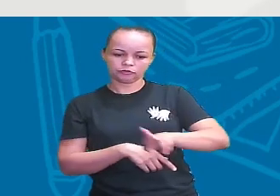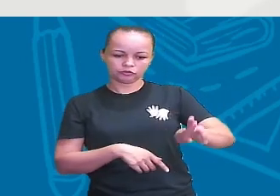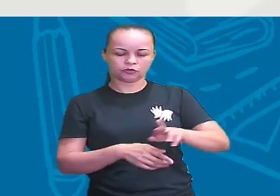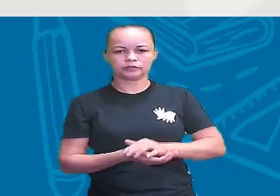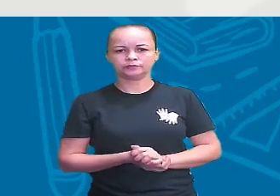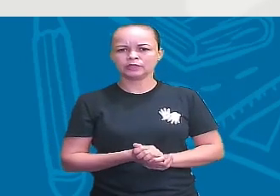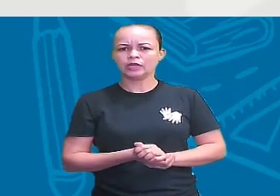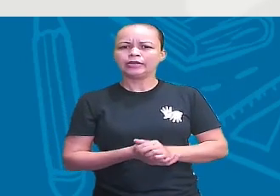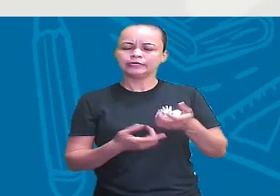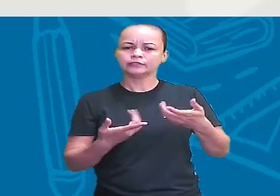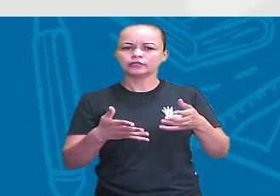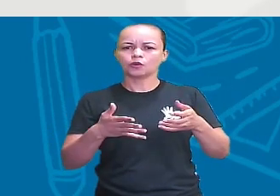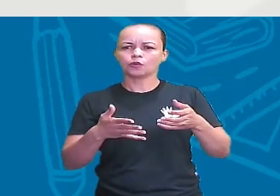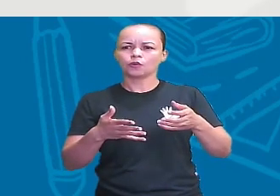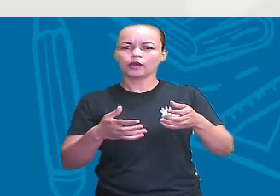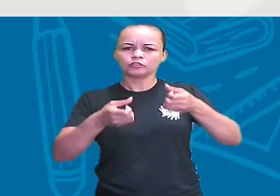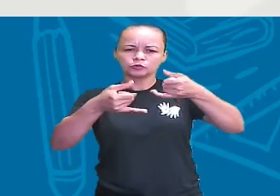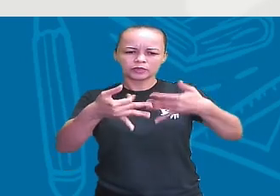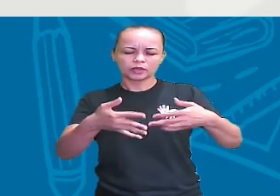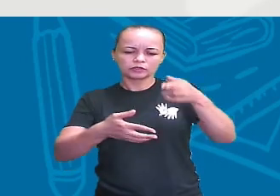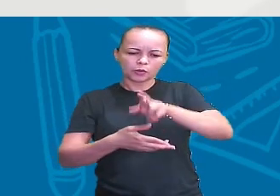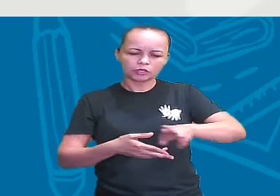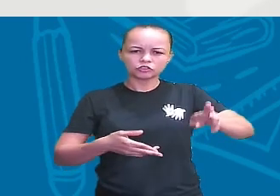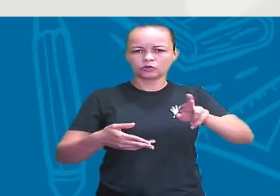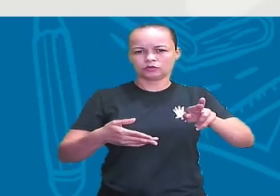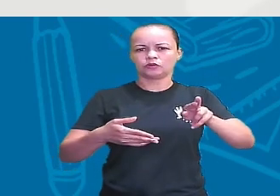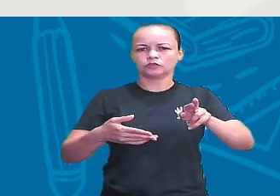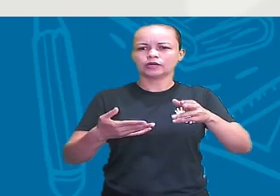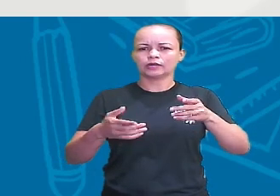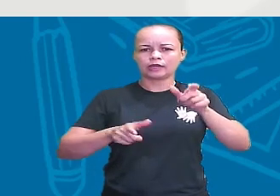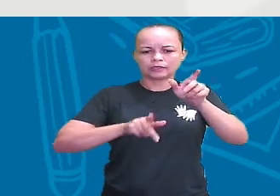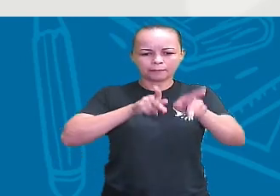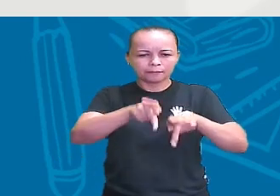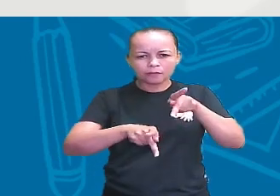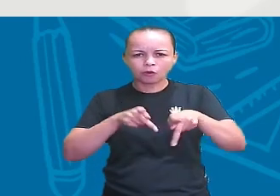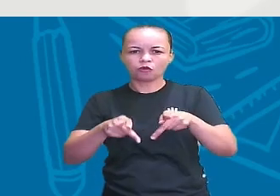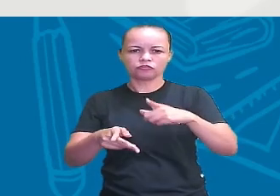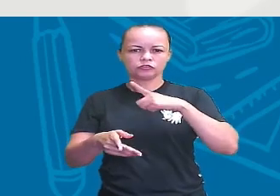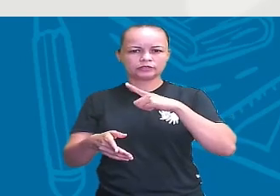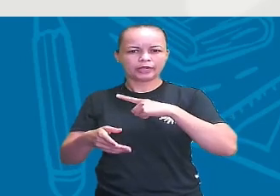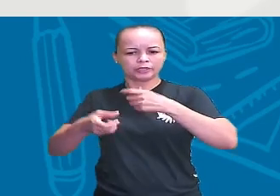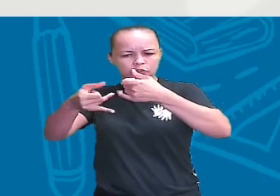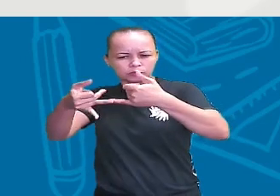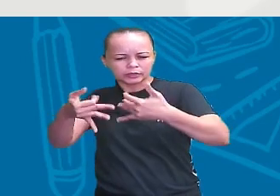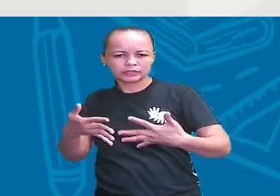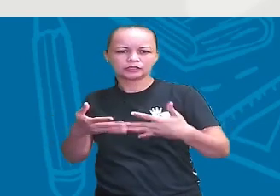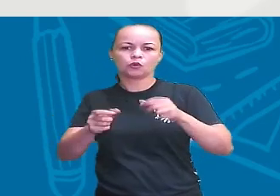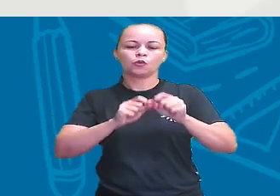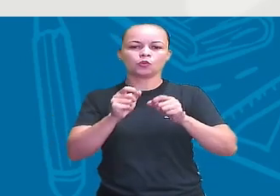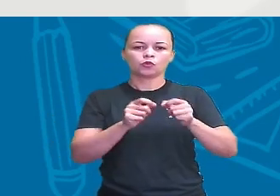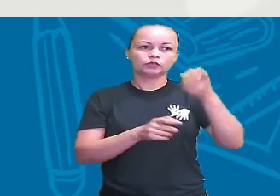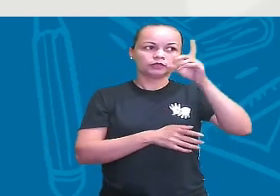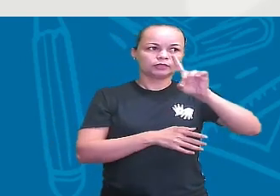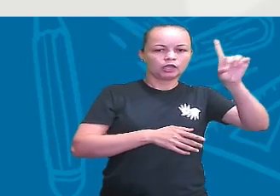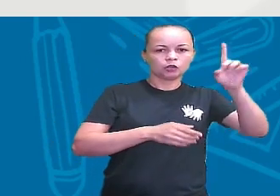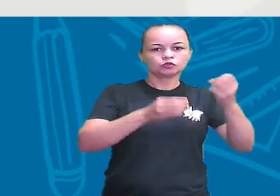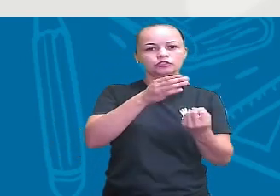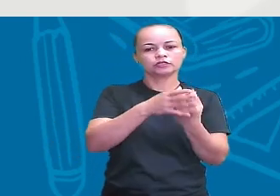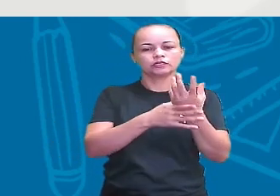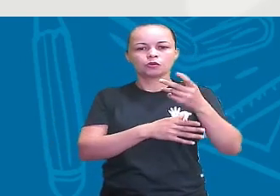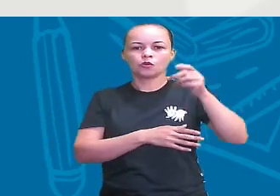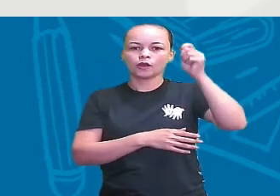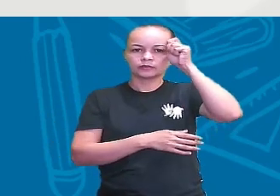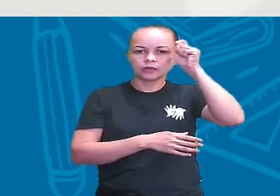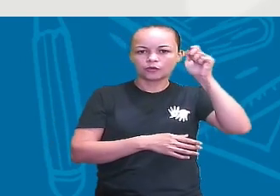povo tem uma interpretação, né? Existe a explicação cristã, do criacionismo, onde Deus criou Adão e Eva. Existem as